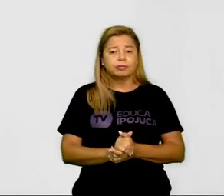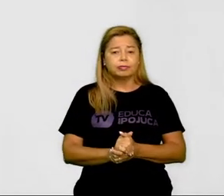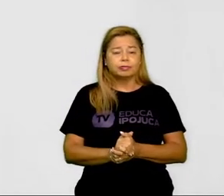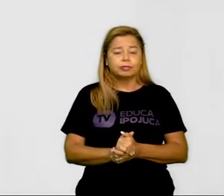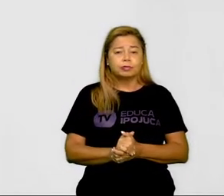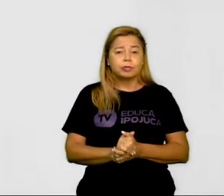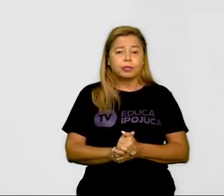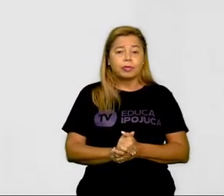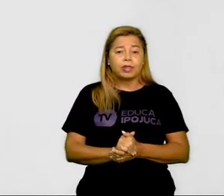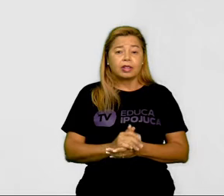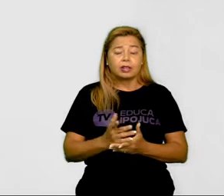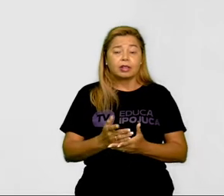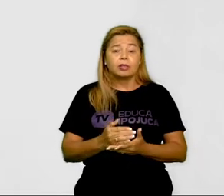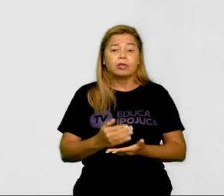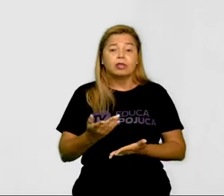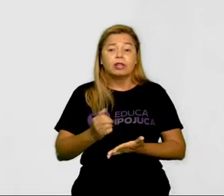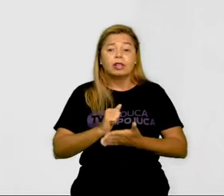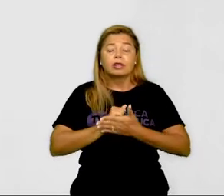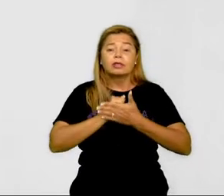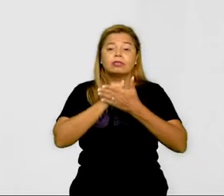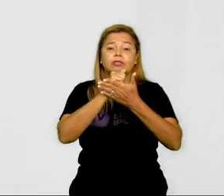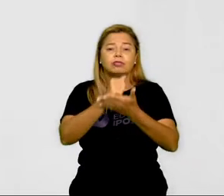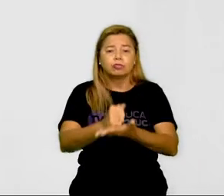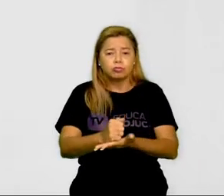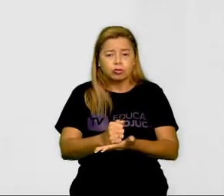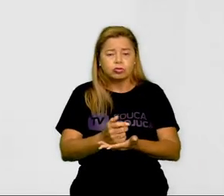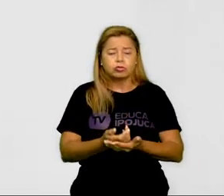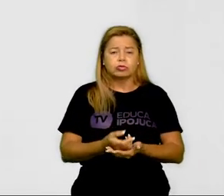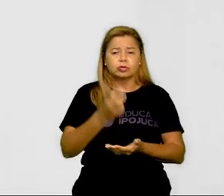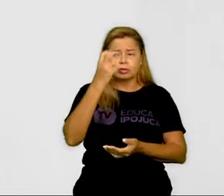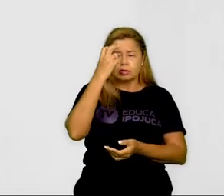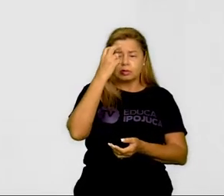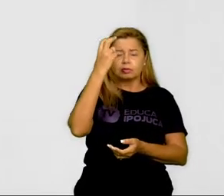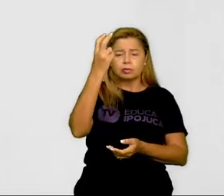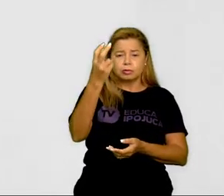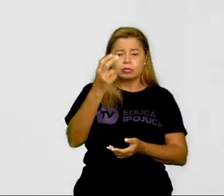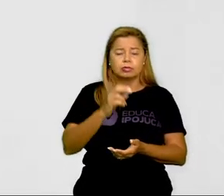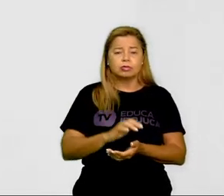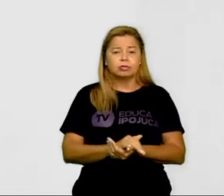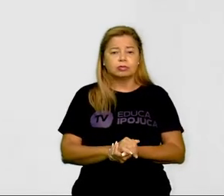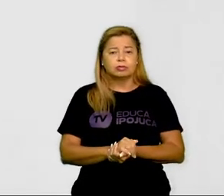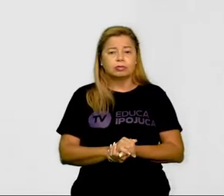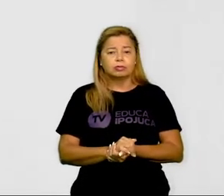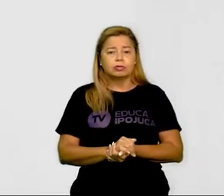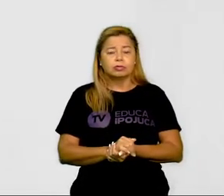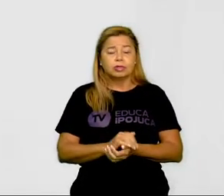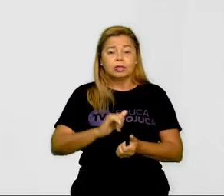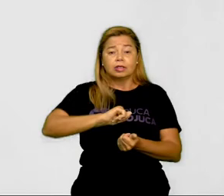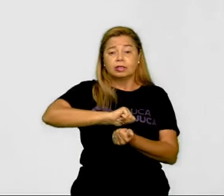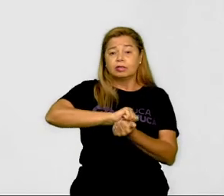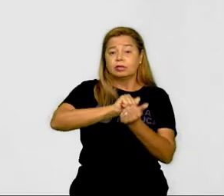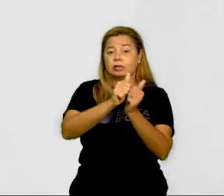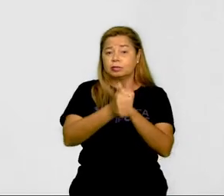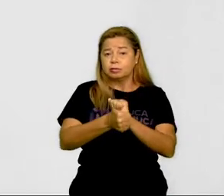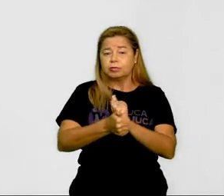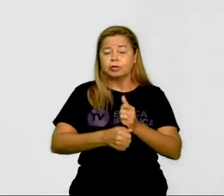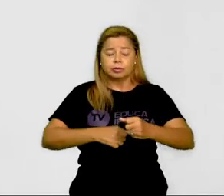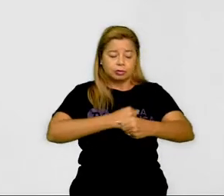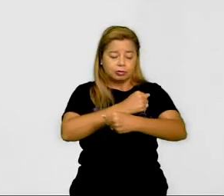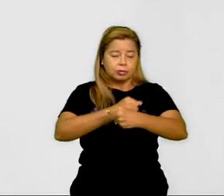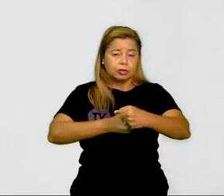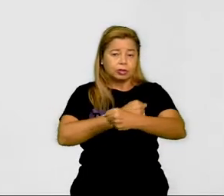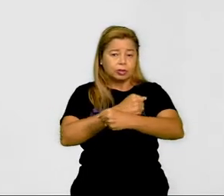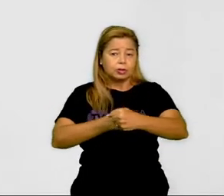As contribuições que as pessoas dão para a nossa cultura, o esporte, a alimentação,